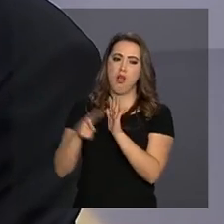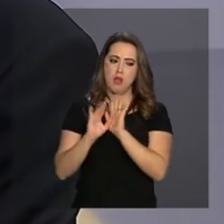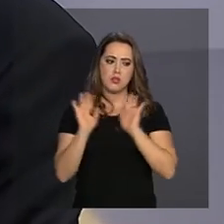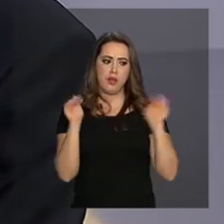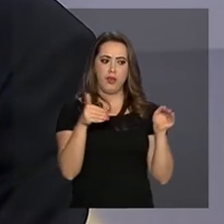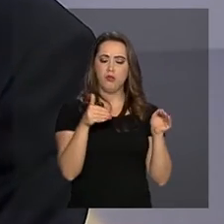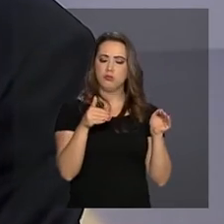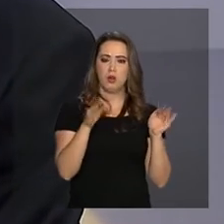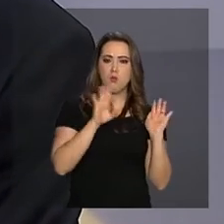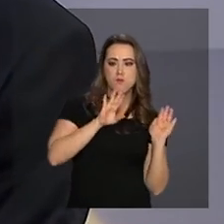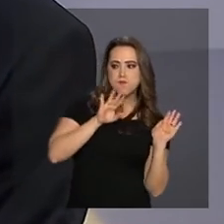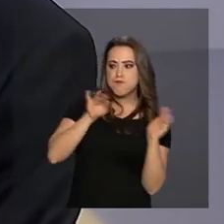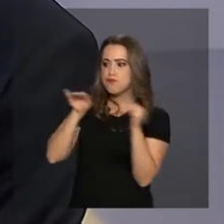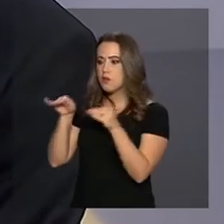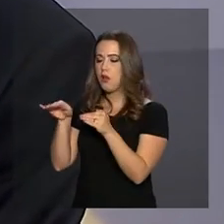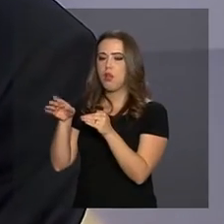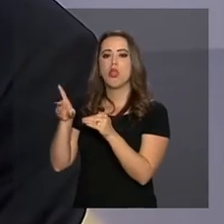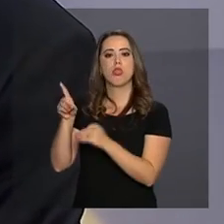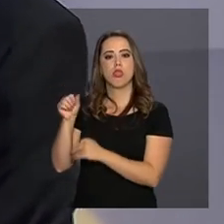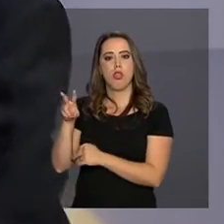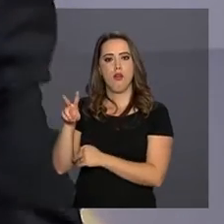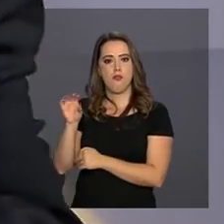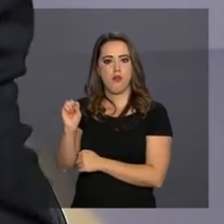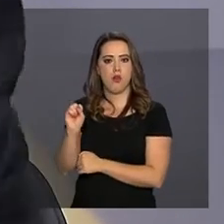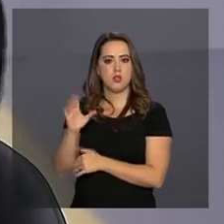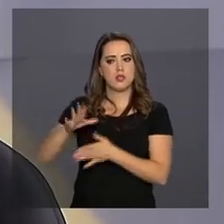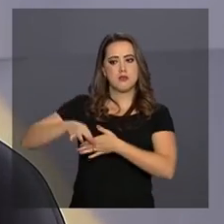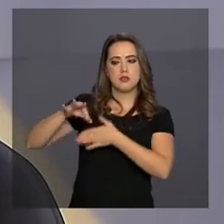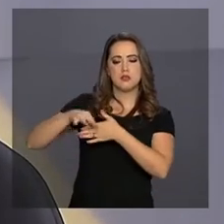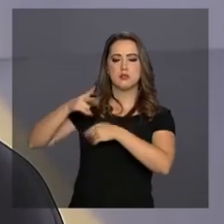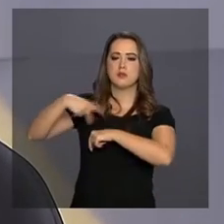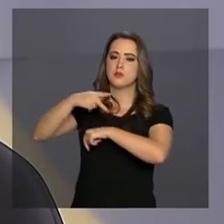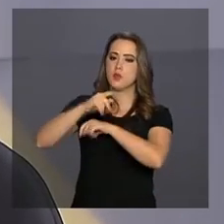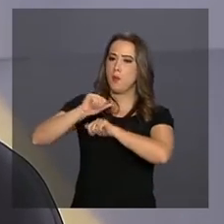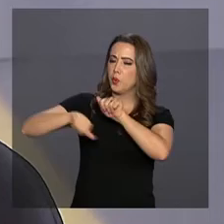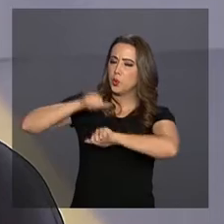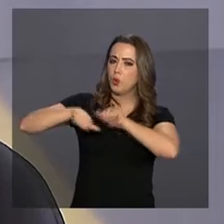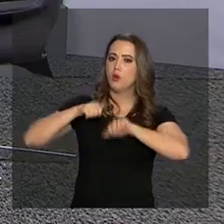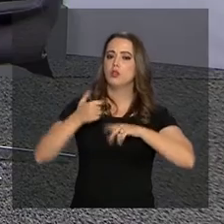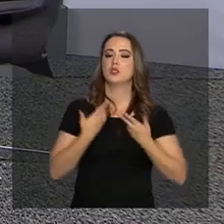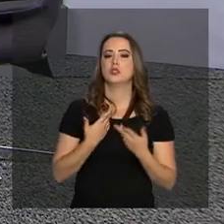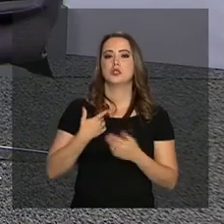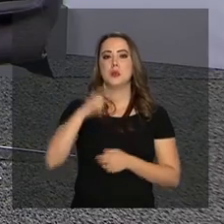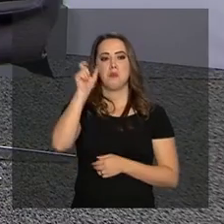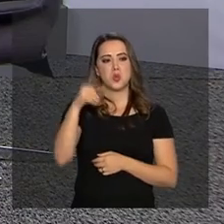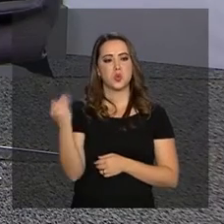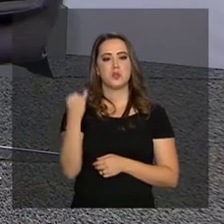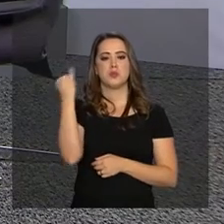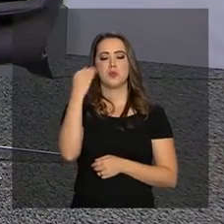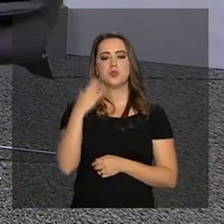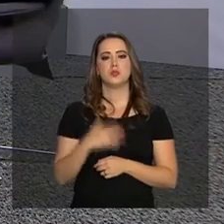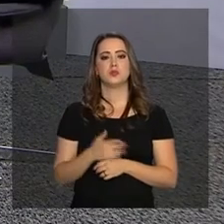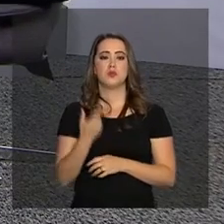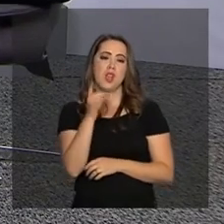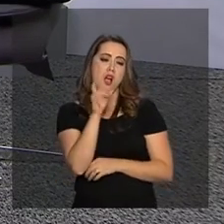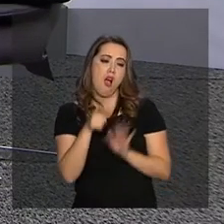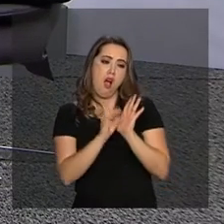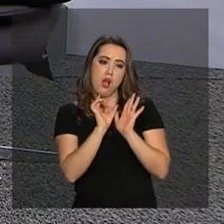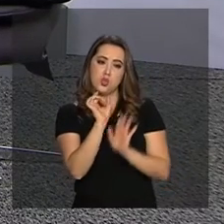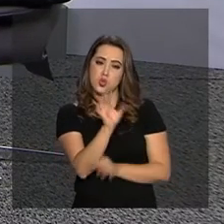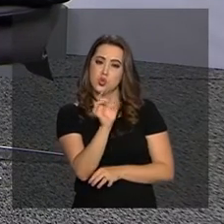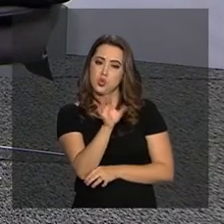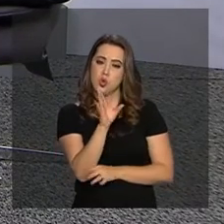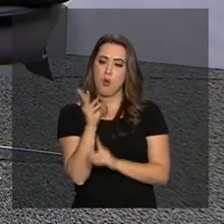Chefes de Estado, chefes de governo, isso tem uma importância muito grande. Então, mudou esse caráter. Personalidades mundiais... Deixou de ser meramente